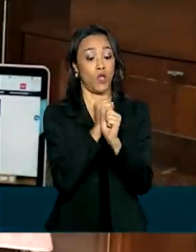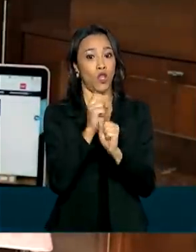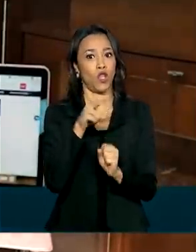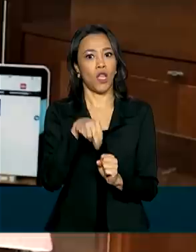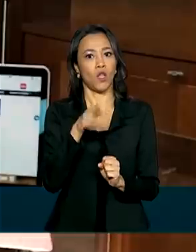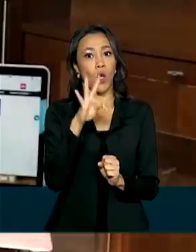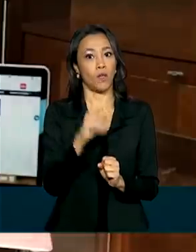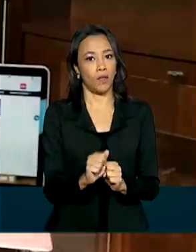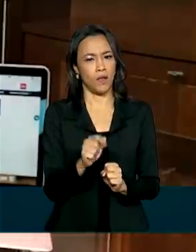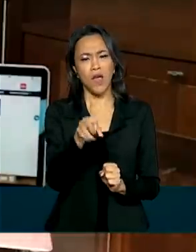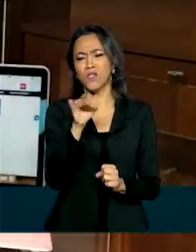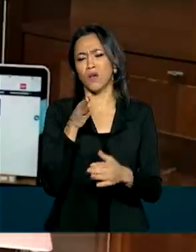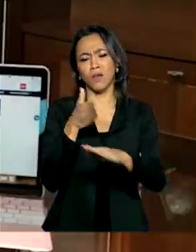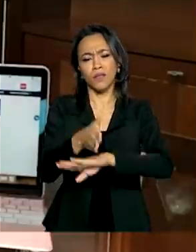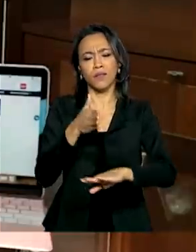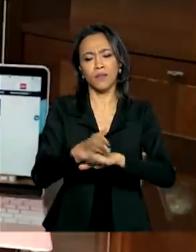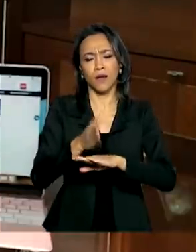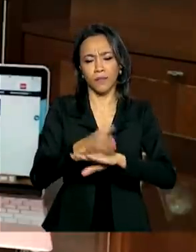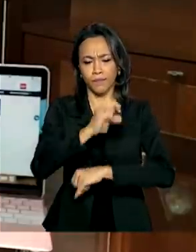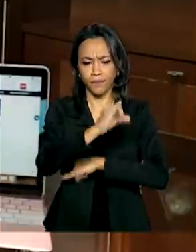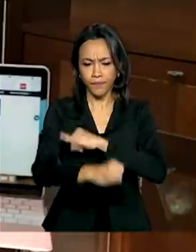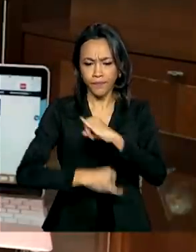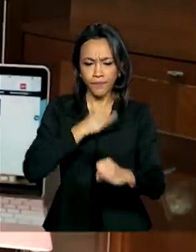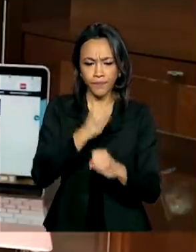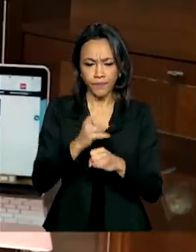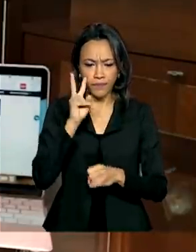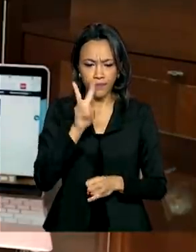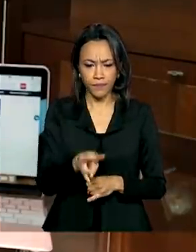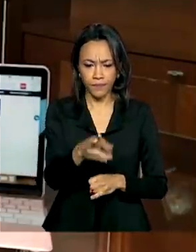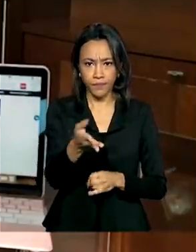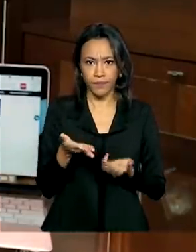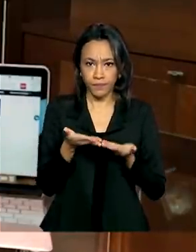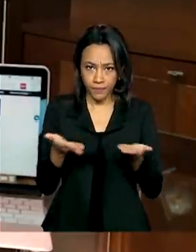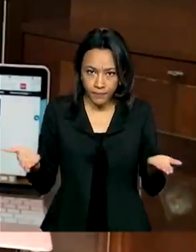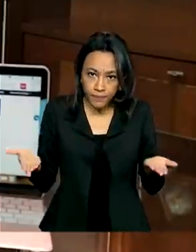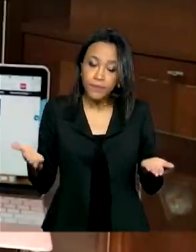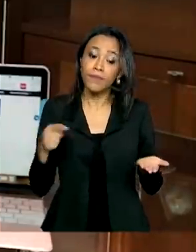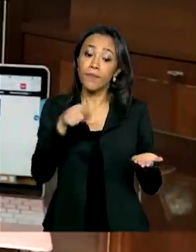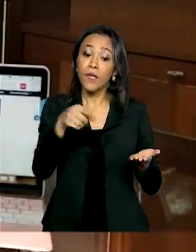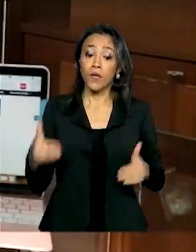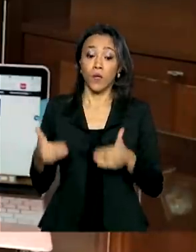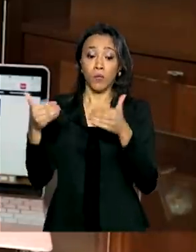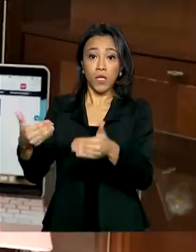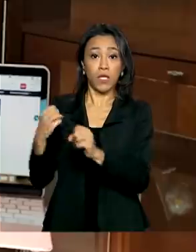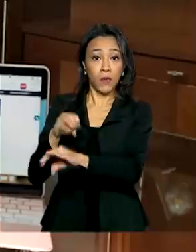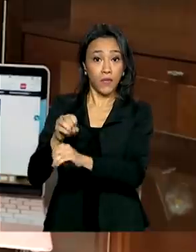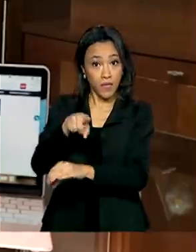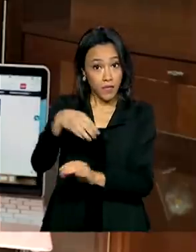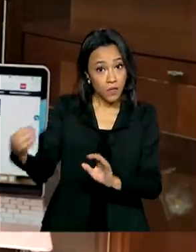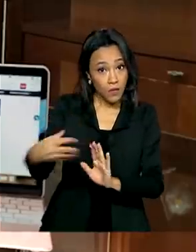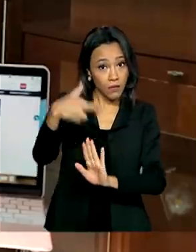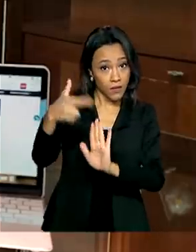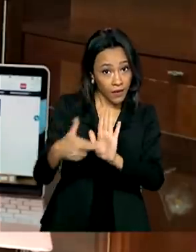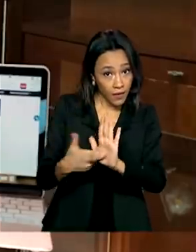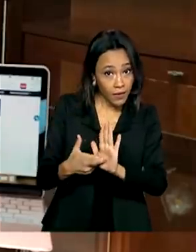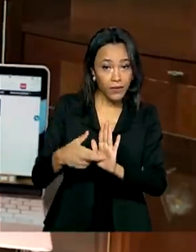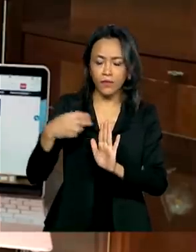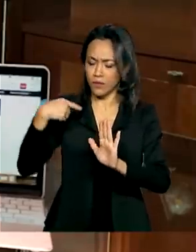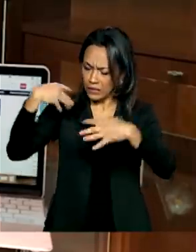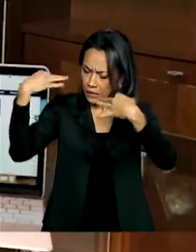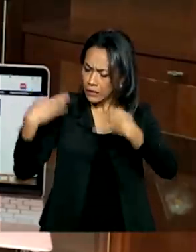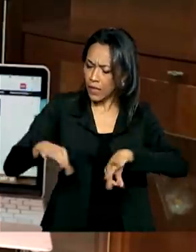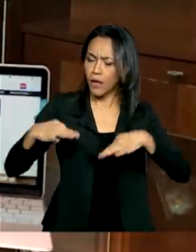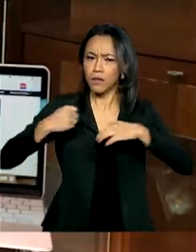basta acessar o site do Inep. Para o Ministério da Educação, a nova medida traz resultados mais